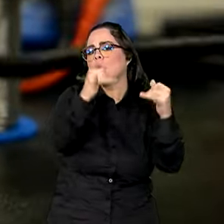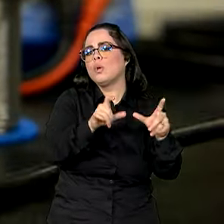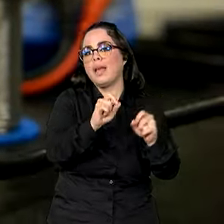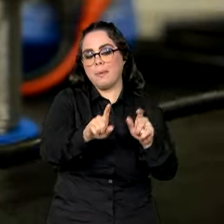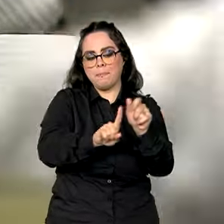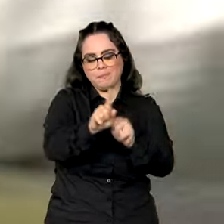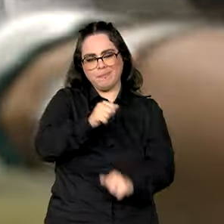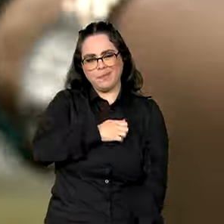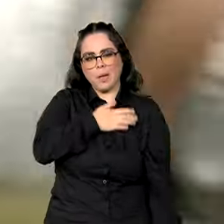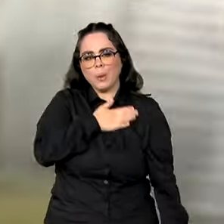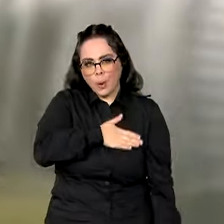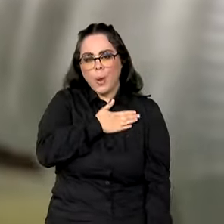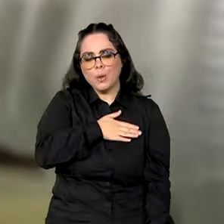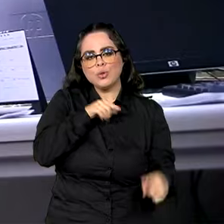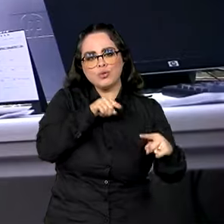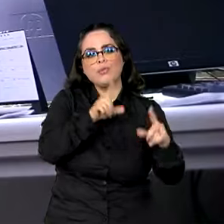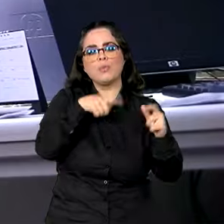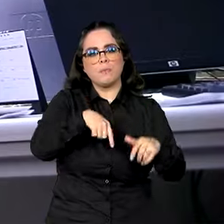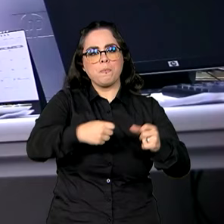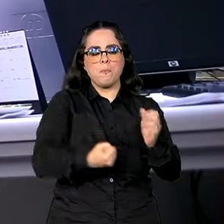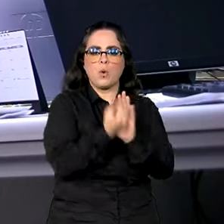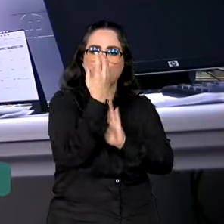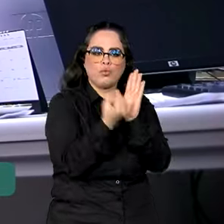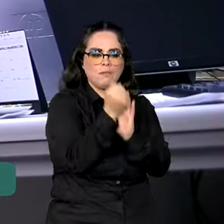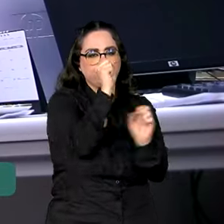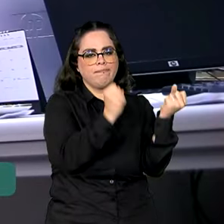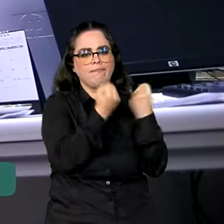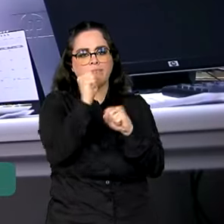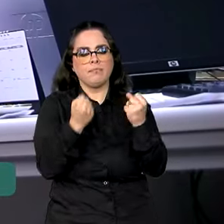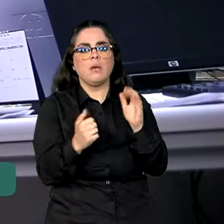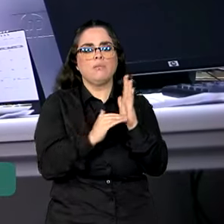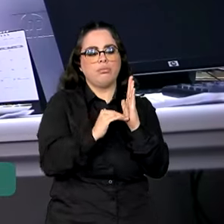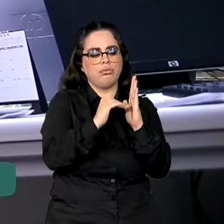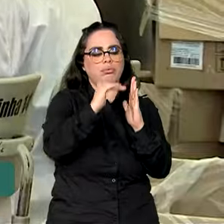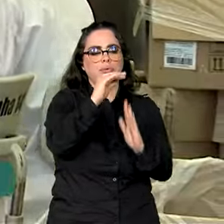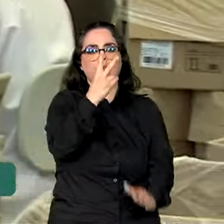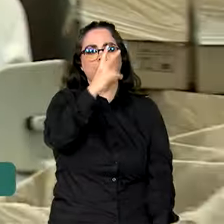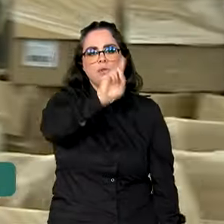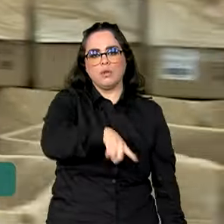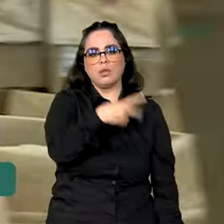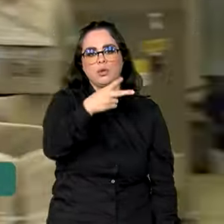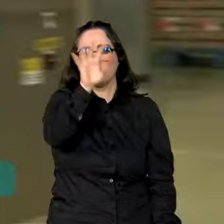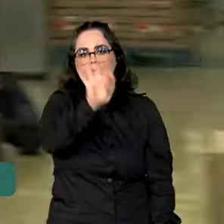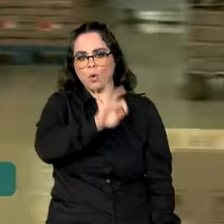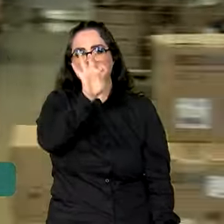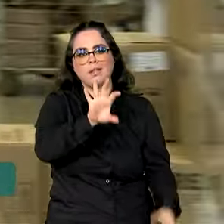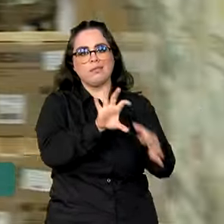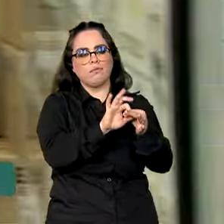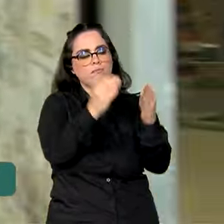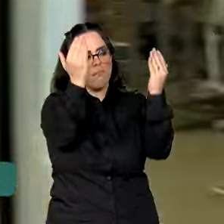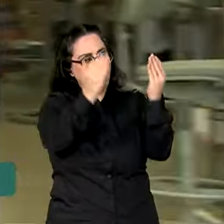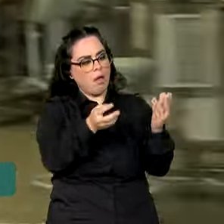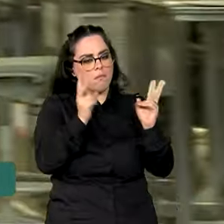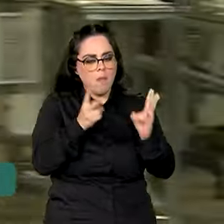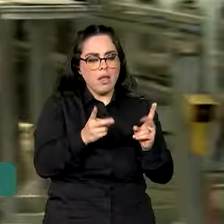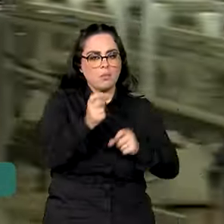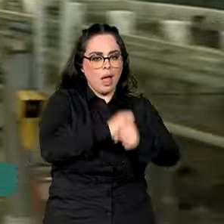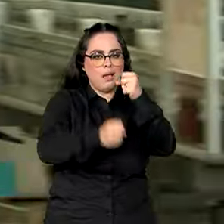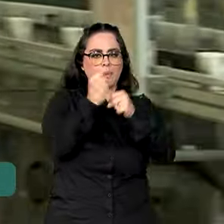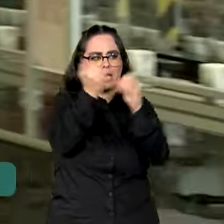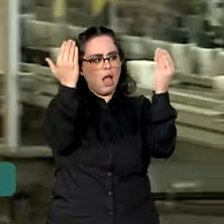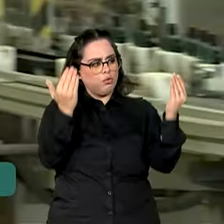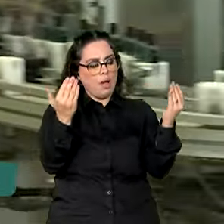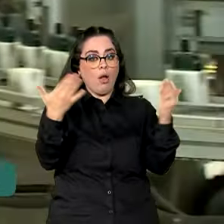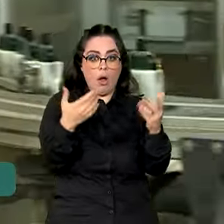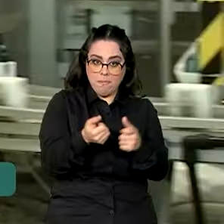agosto, a produção industrial brasileira cresceu 2,2% em comparação ao mesmo mês do ano